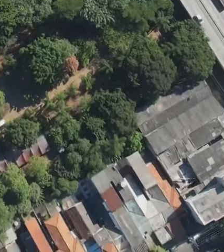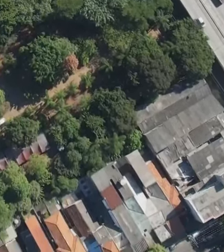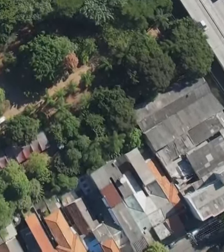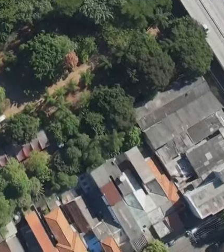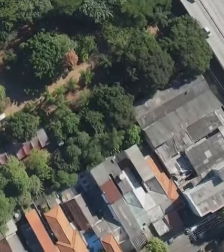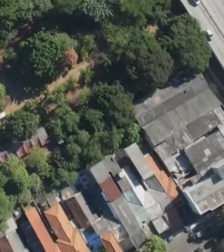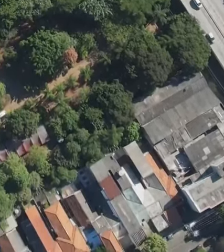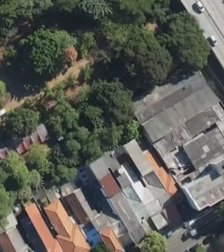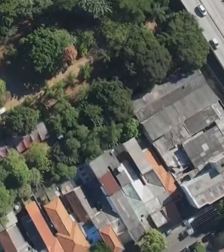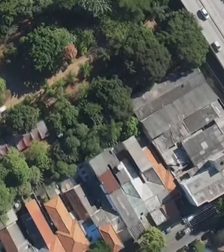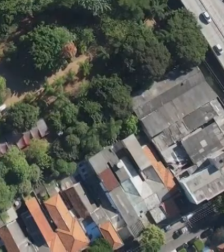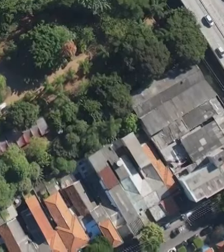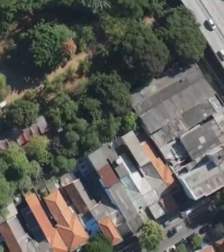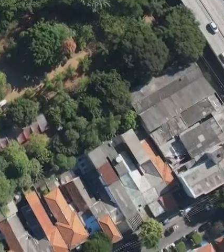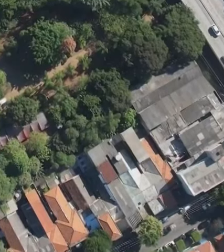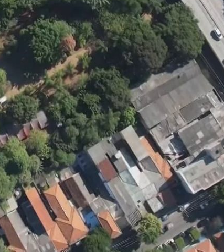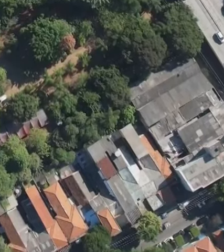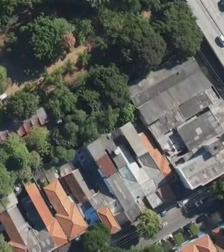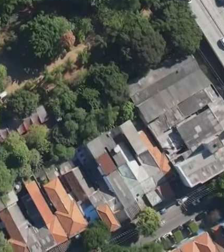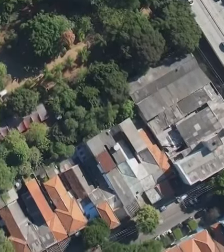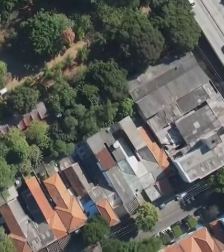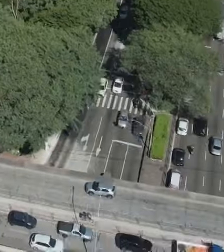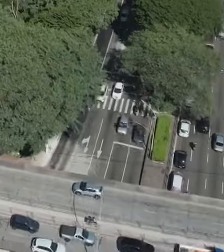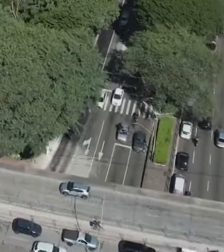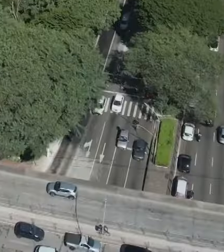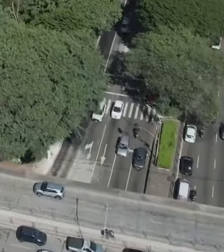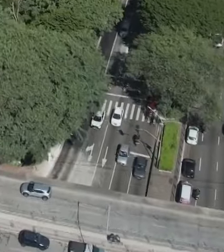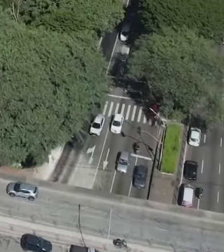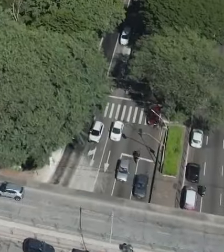ações e pesquisas